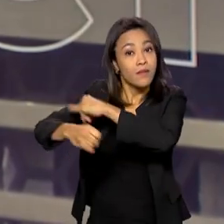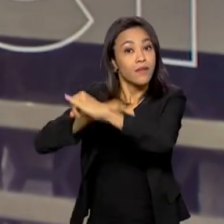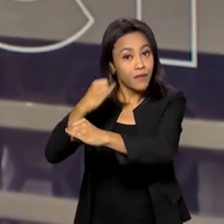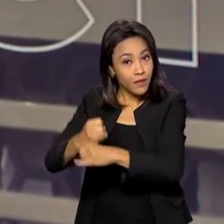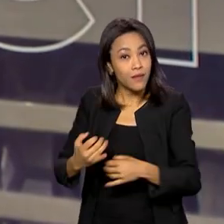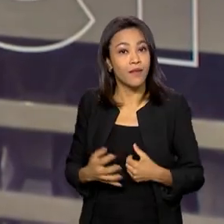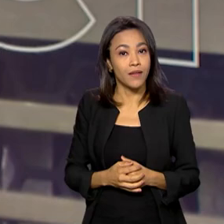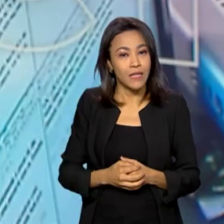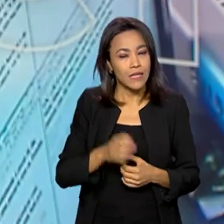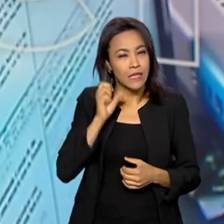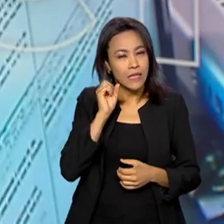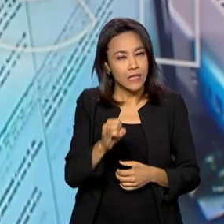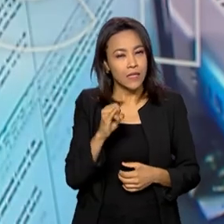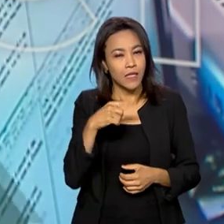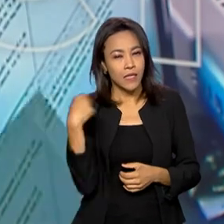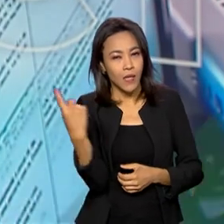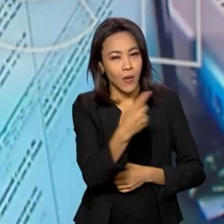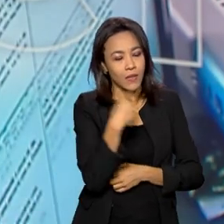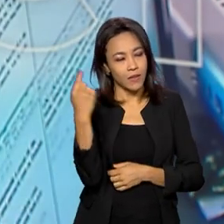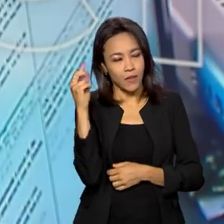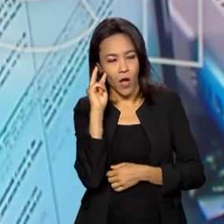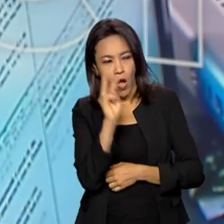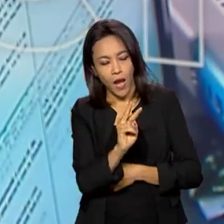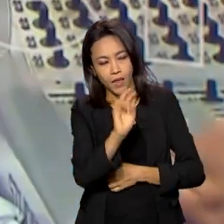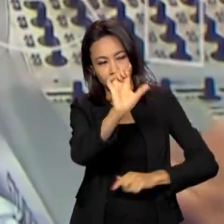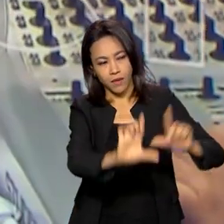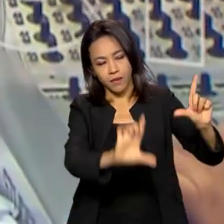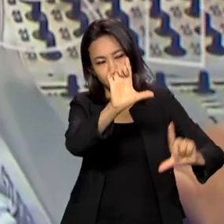Se formos olhar a televisão,